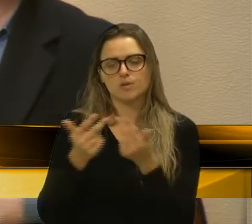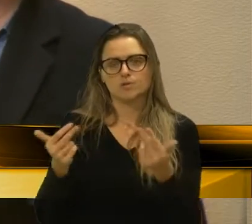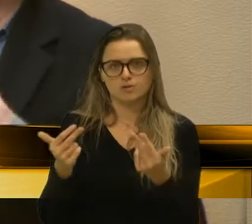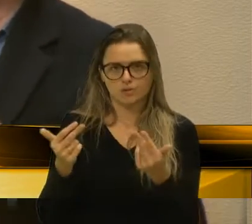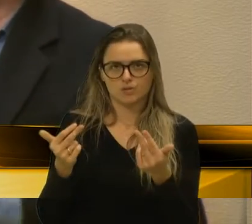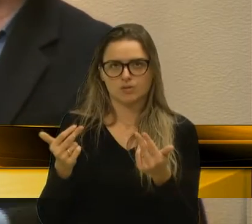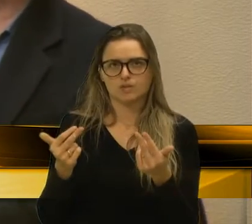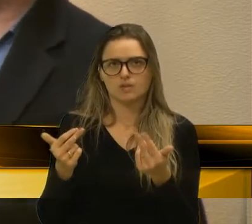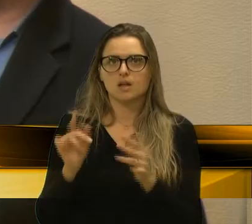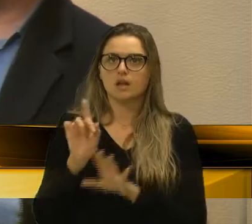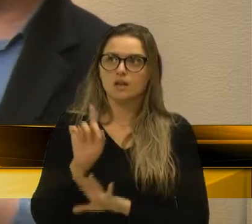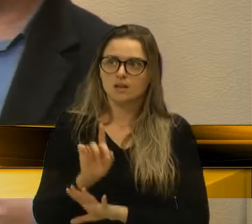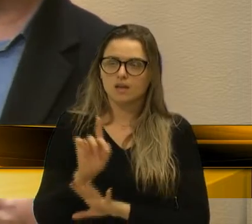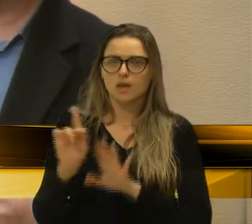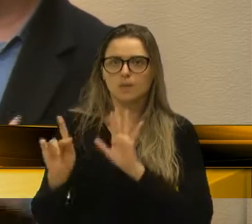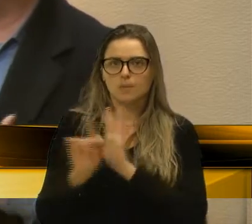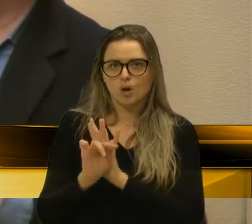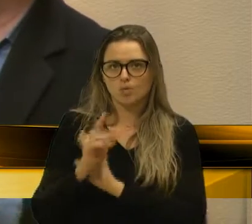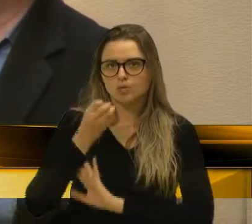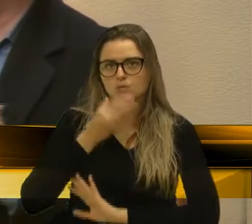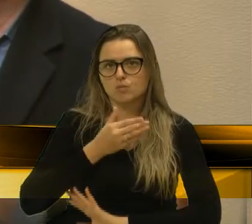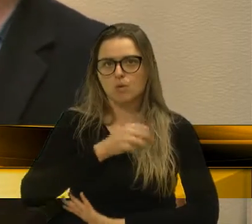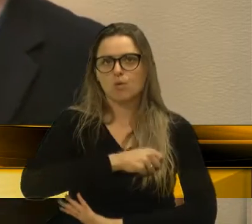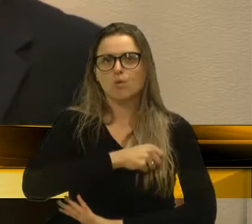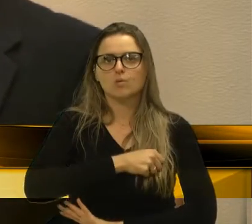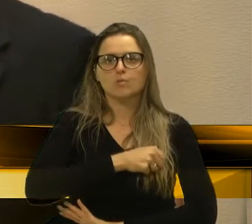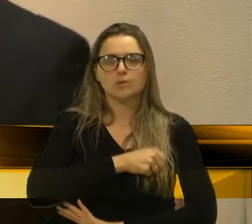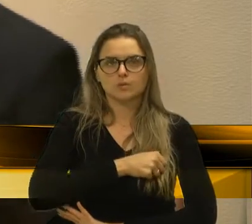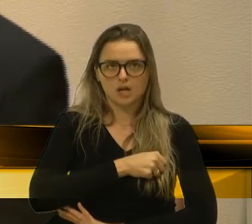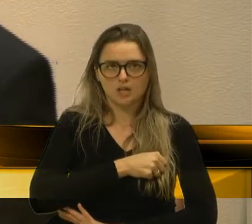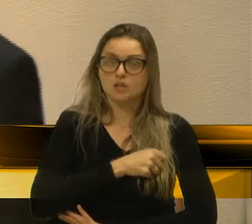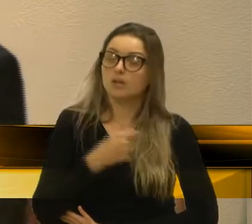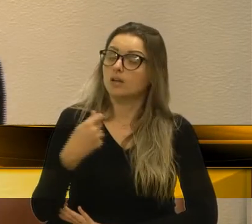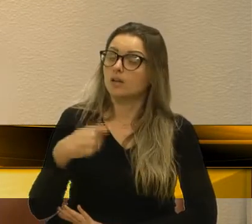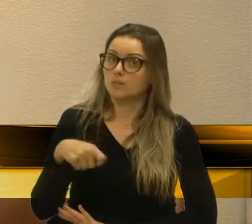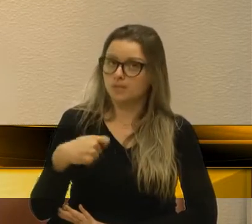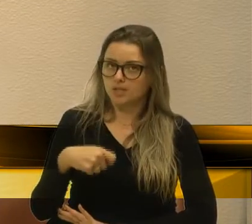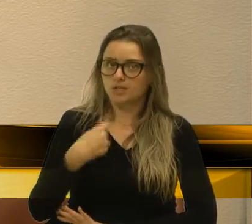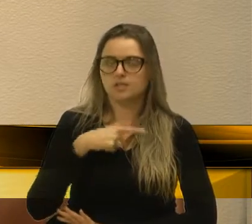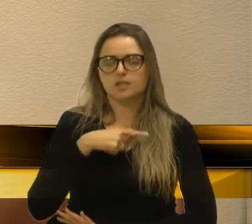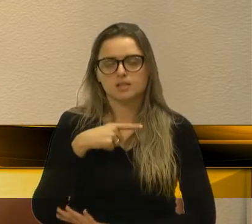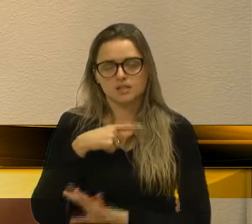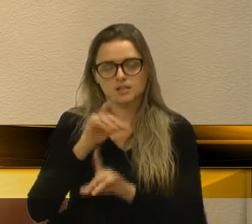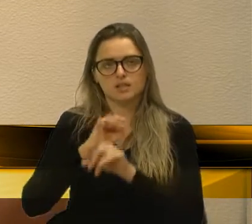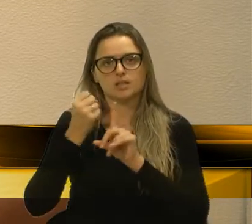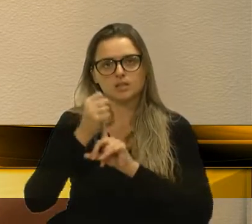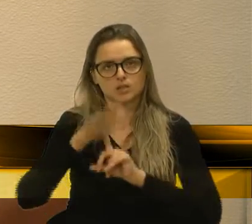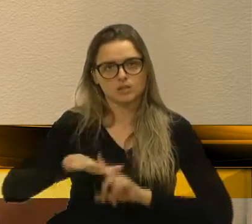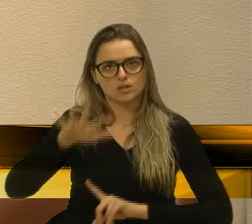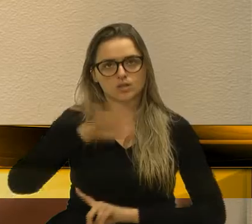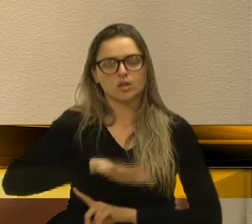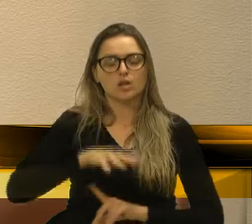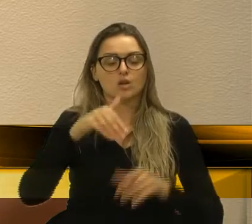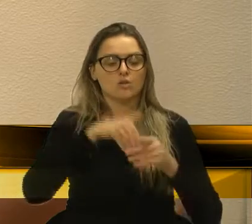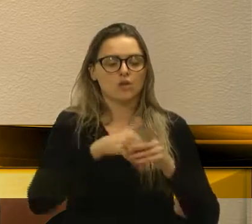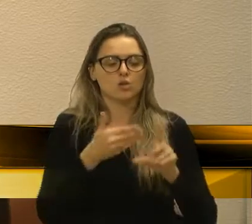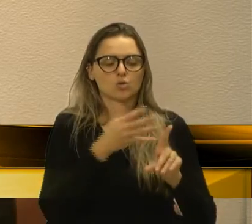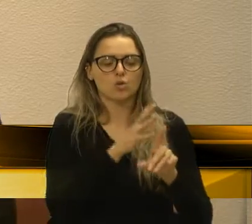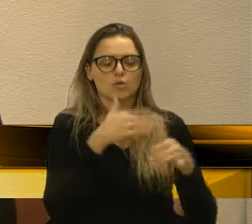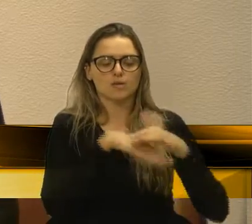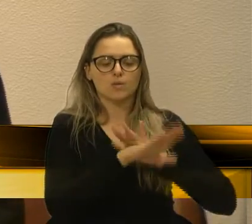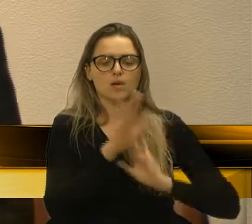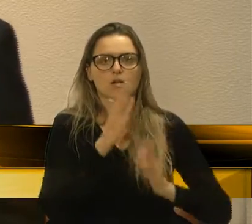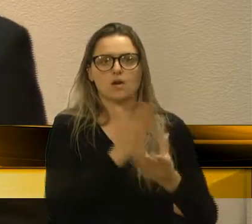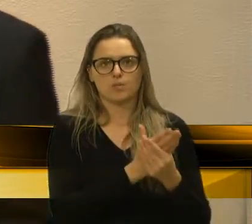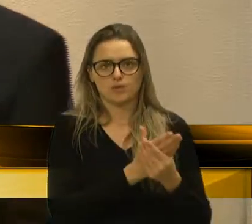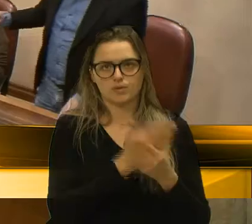parte do bom senso, da questão de humildade e de que deve prevalecer na nossa sociedade. Então, meu voto é contra o arquivamento, senhor